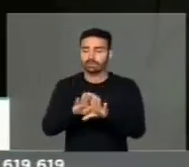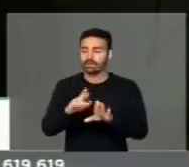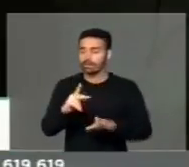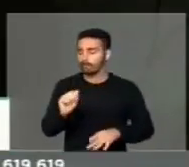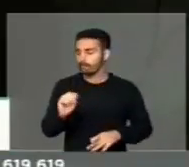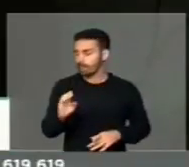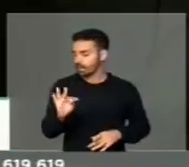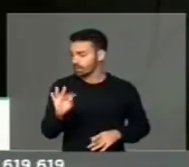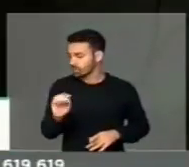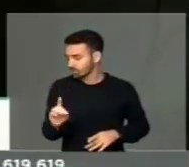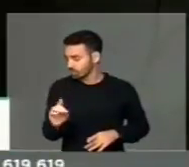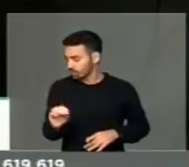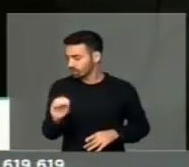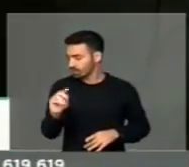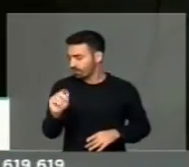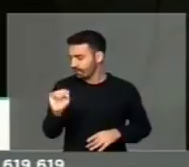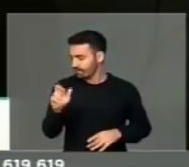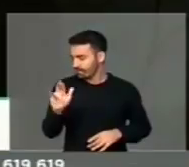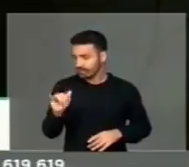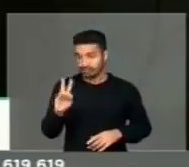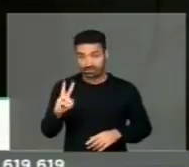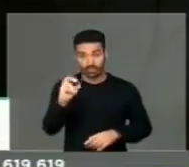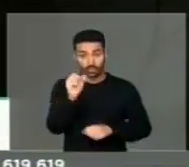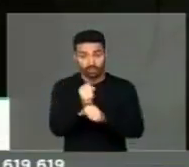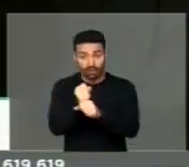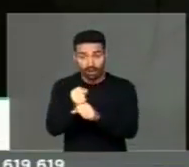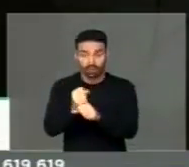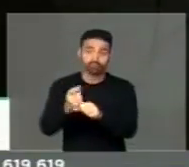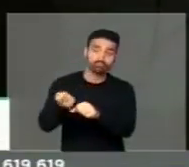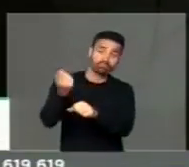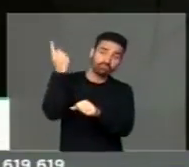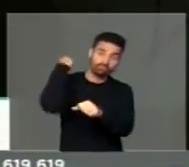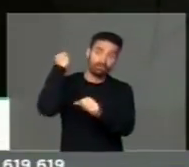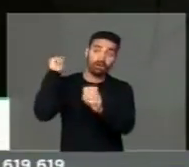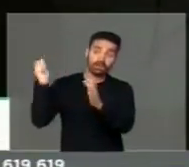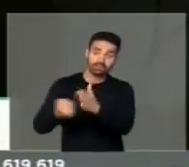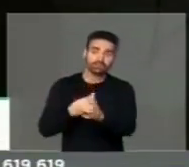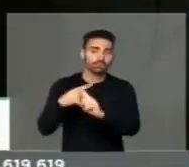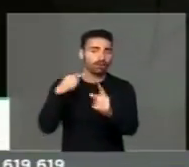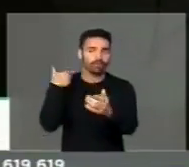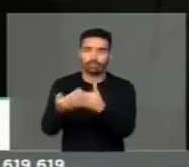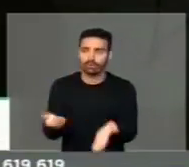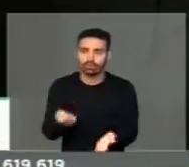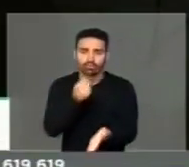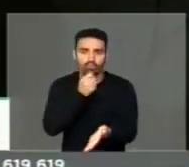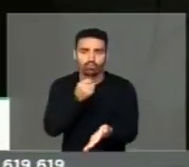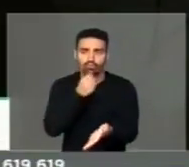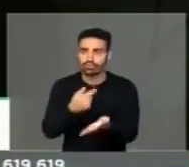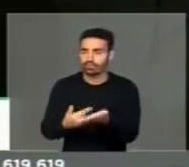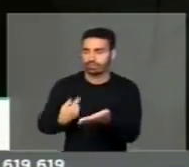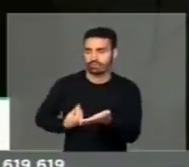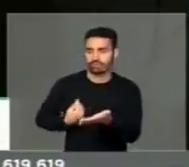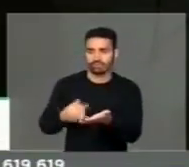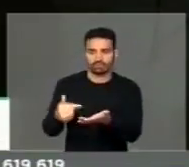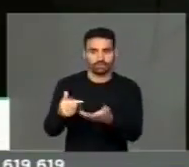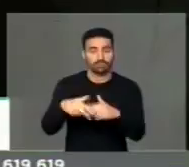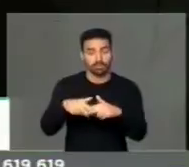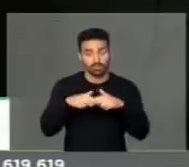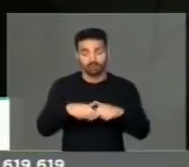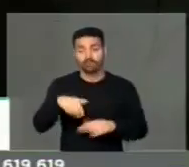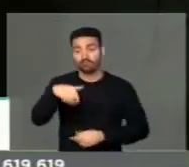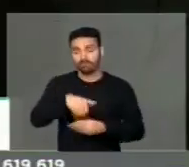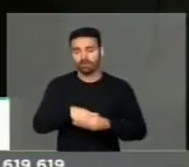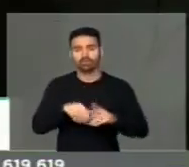pacto assinado há mais de 50 anos e que não tinha sido ratificado. Então nós temos interesse, e a gente está acompanhando todos esses passos. O voto